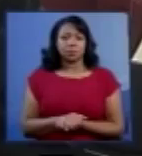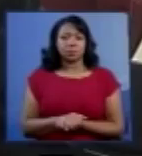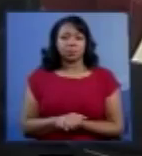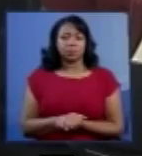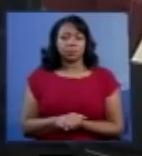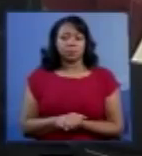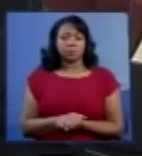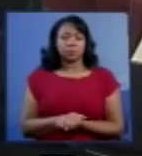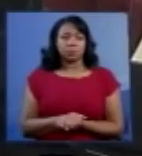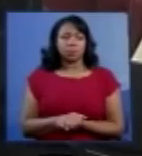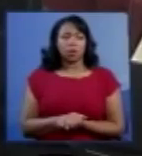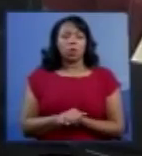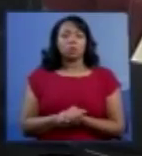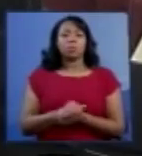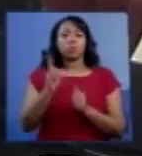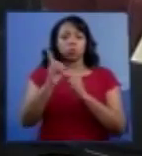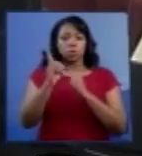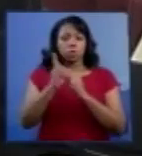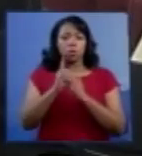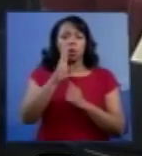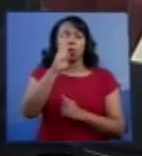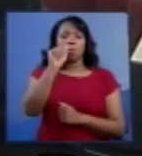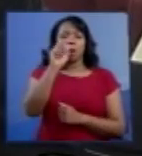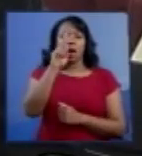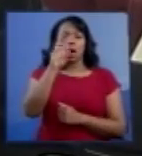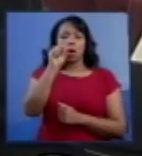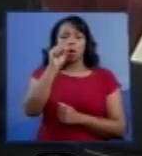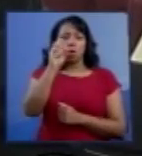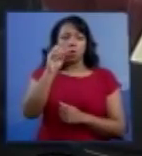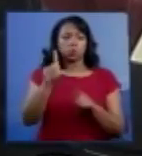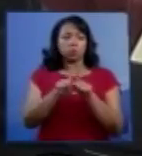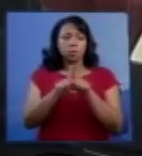Doutor Barroso, doutora Débora Diniz.